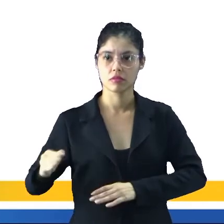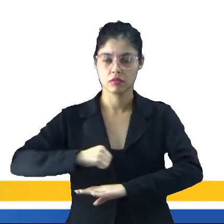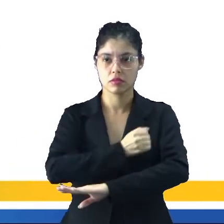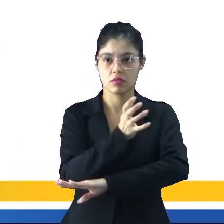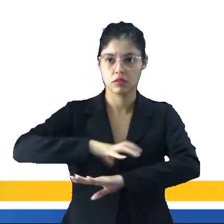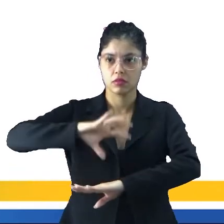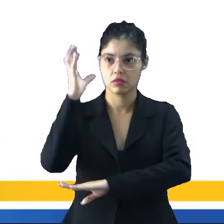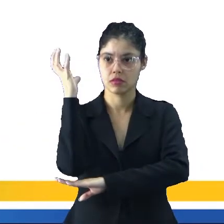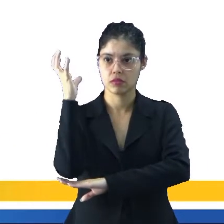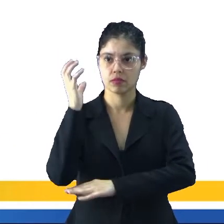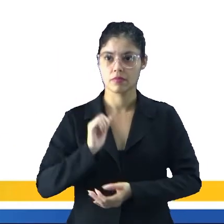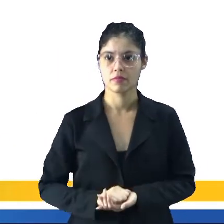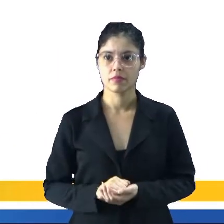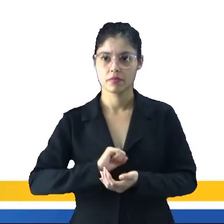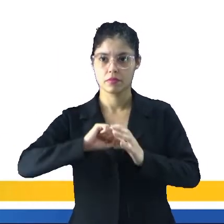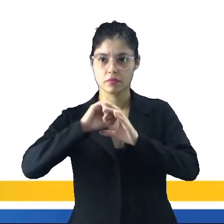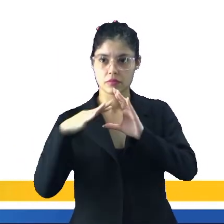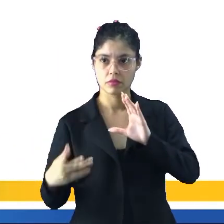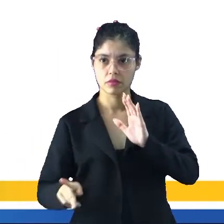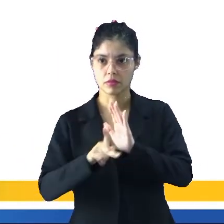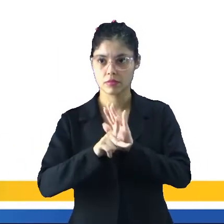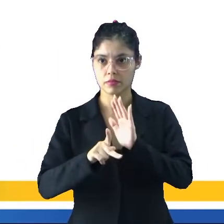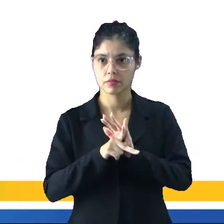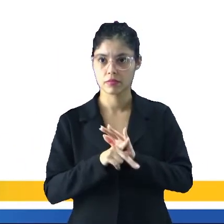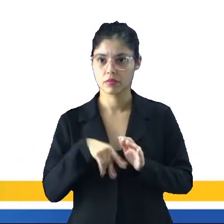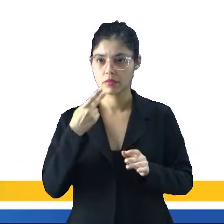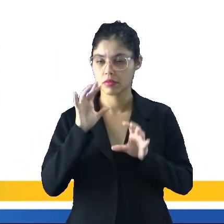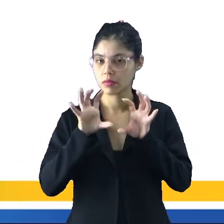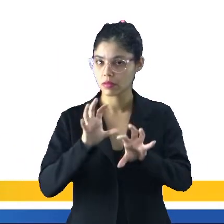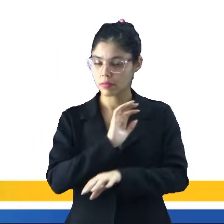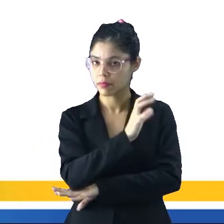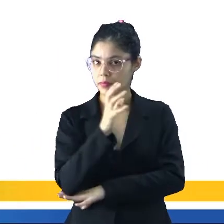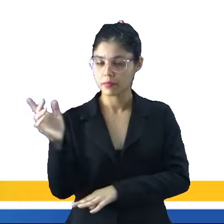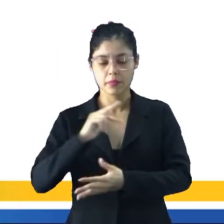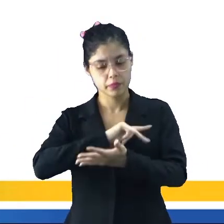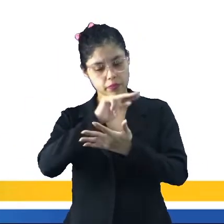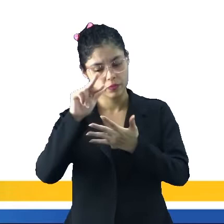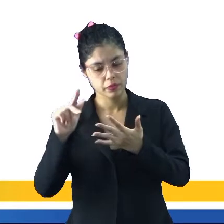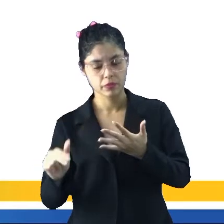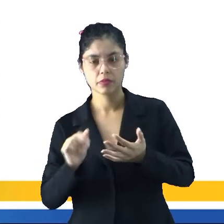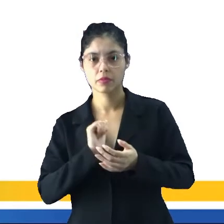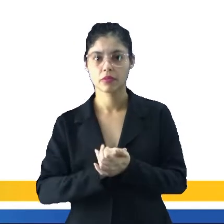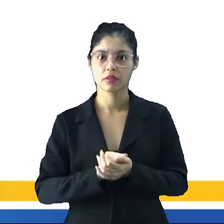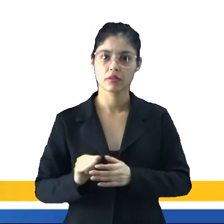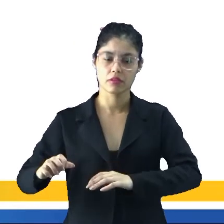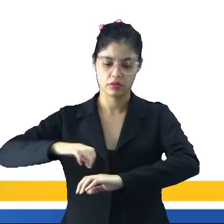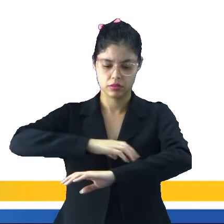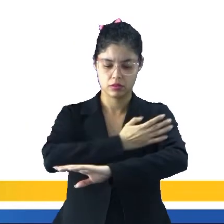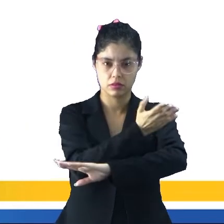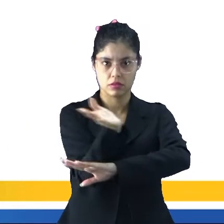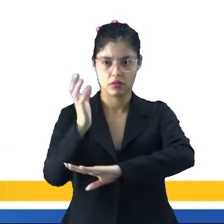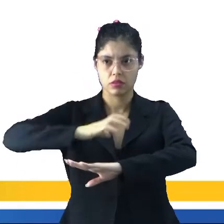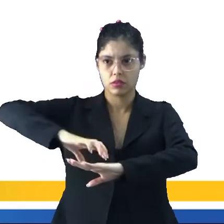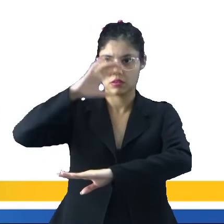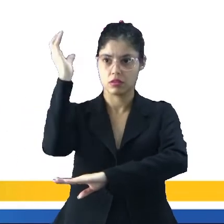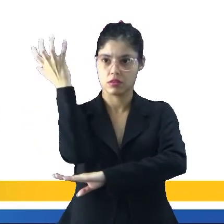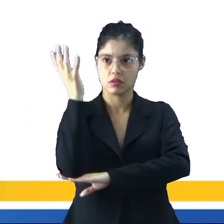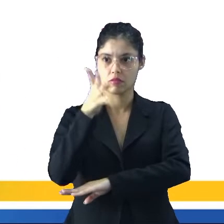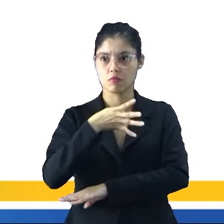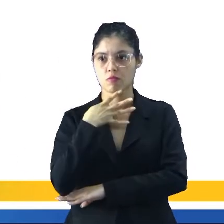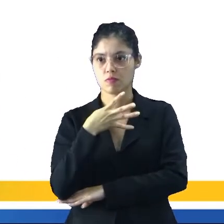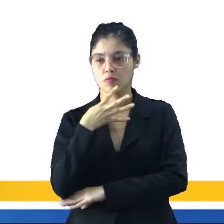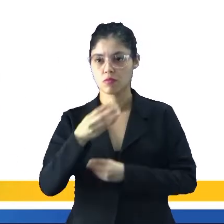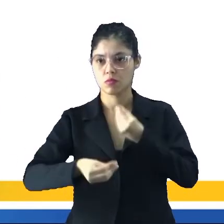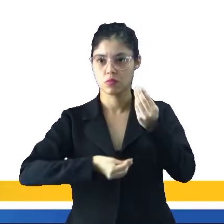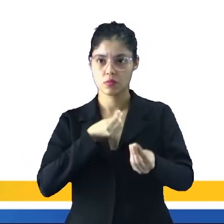característicos. Assim, a gente pode dizer que o meio ambiente e seus variados ecossistemas devem ser reconhecidos como